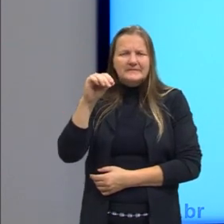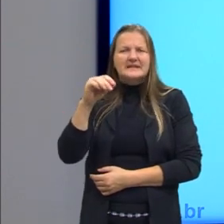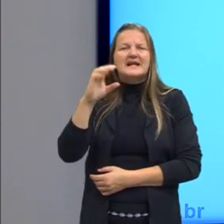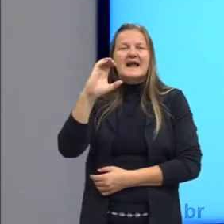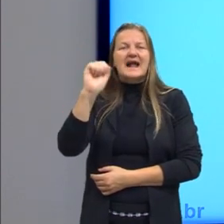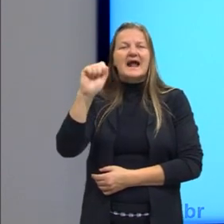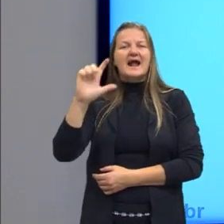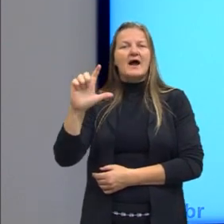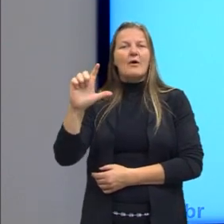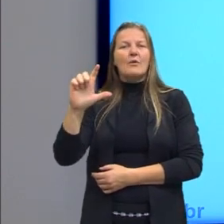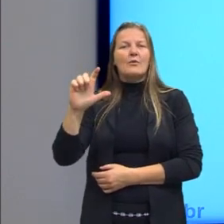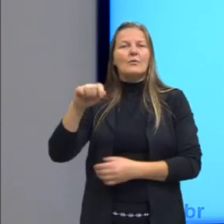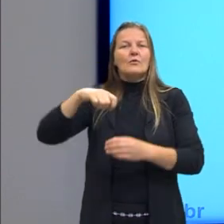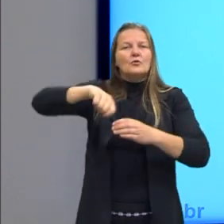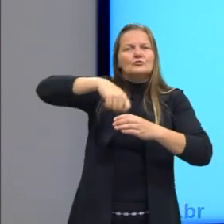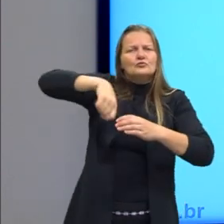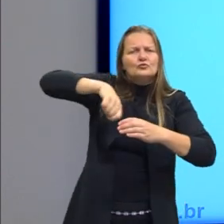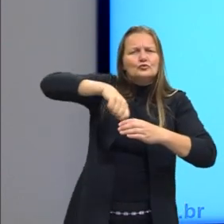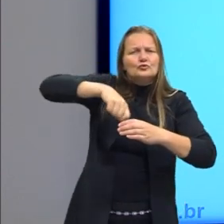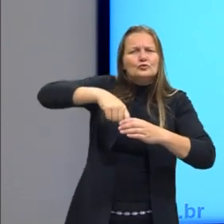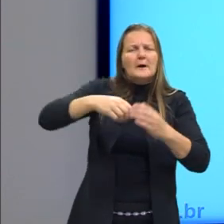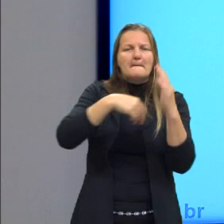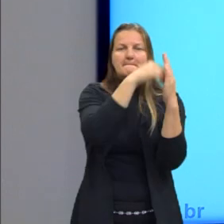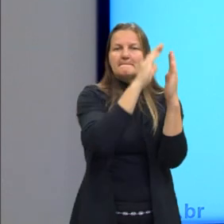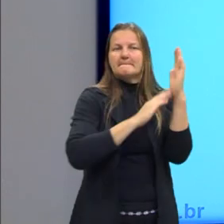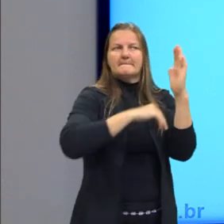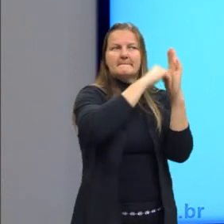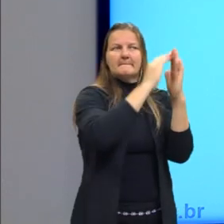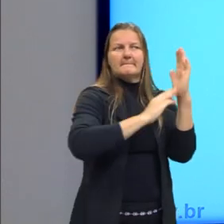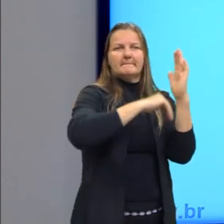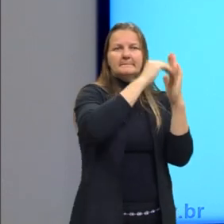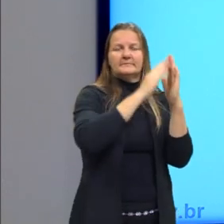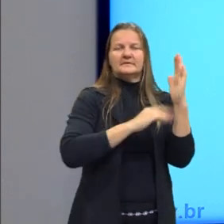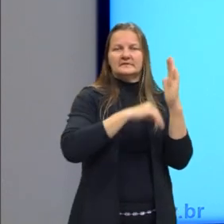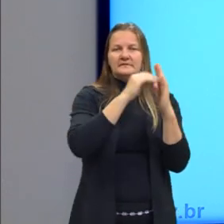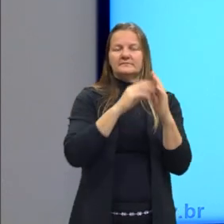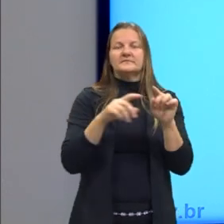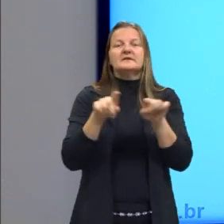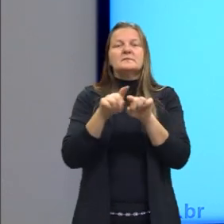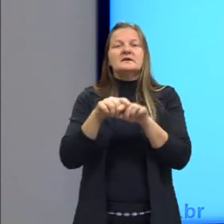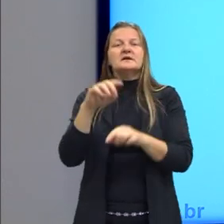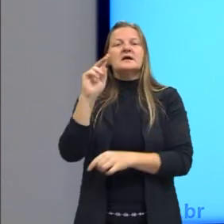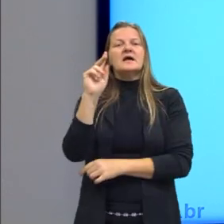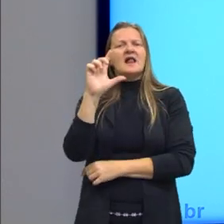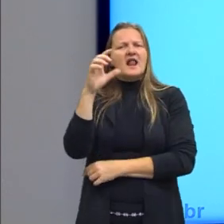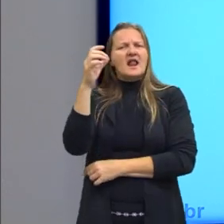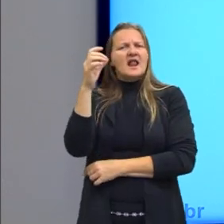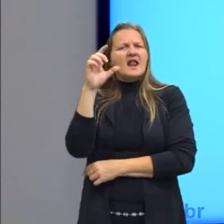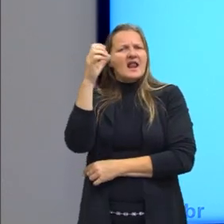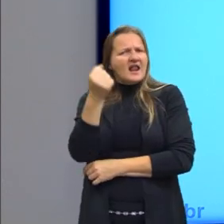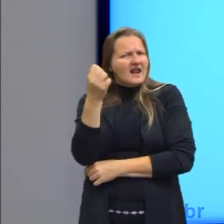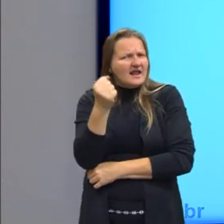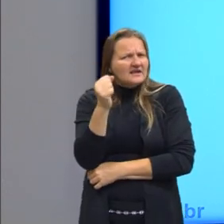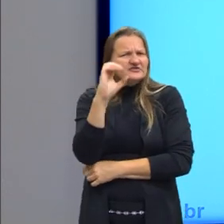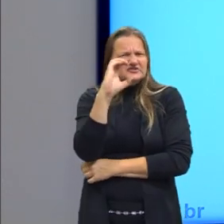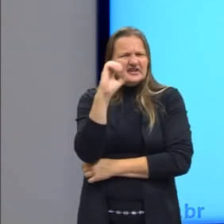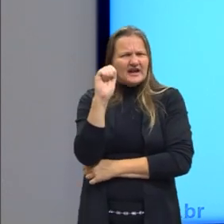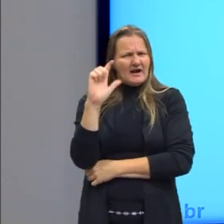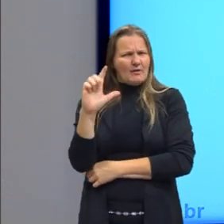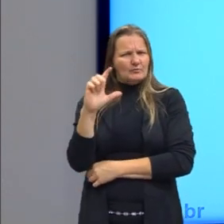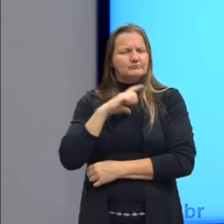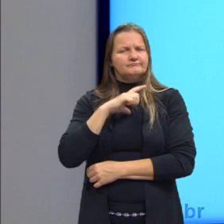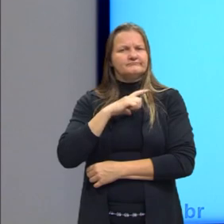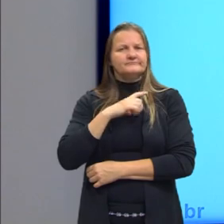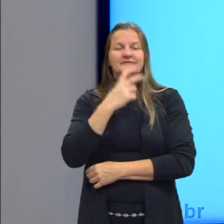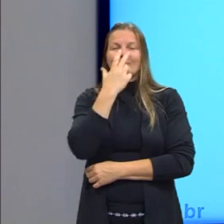ele origina o hidróxido de cálcio conhecido por leite de cal. Essa solução, ela possui maior